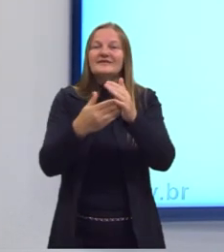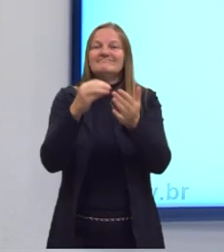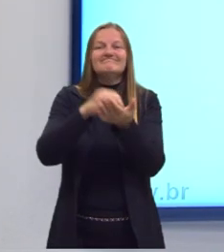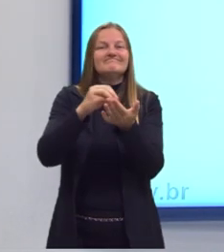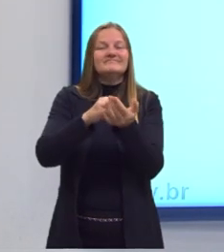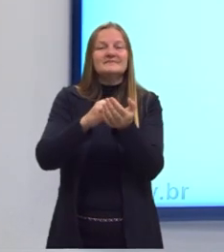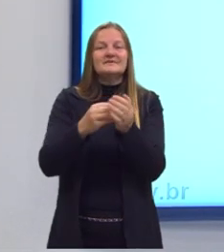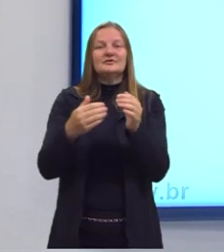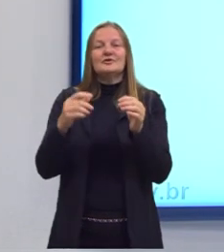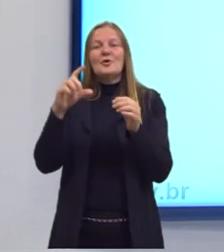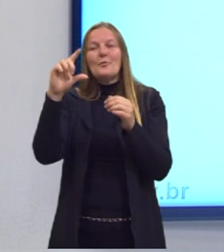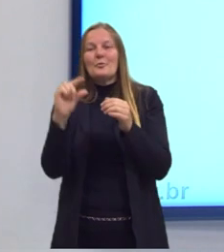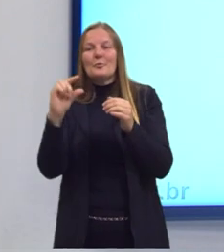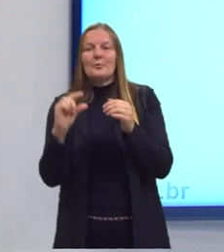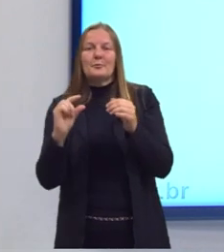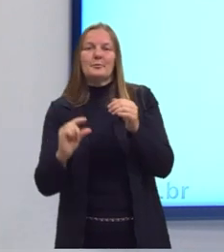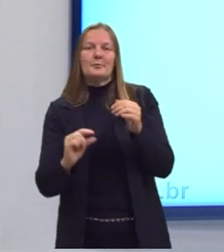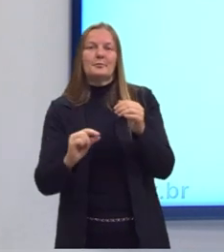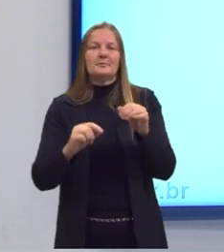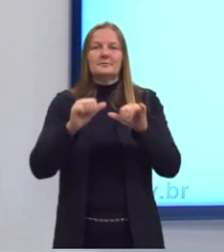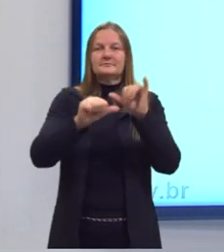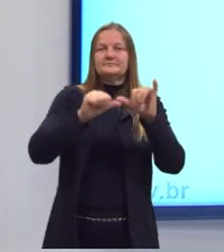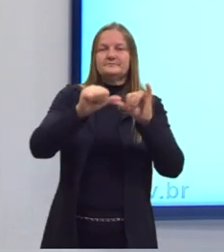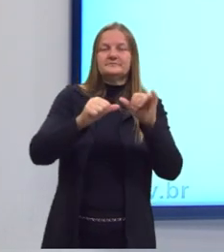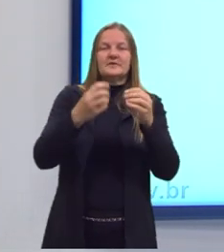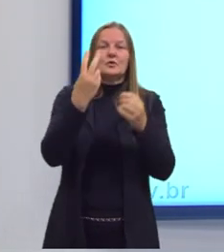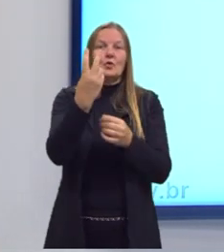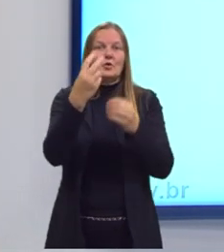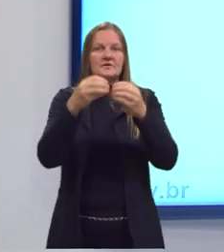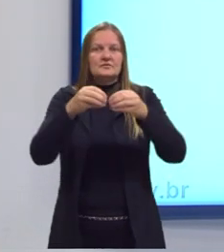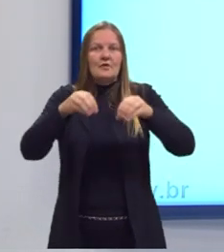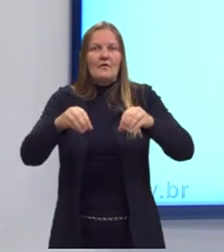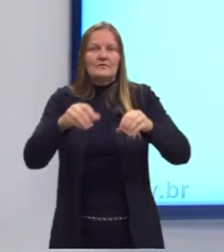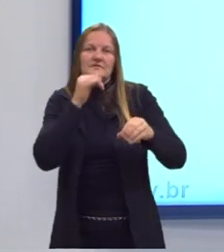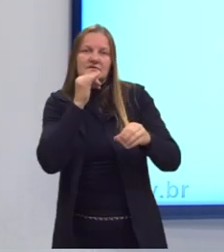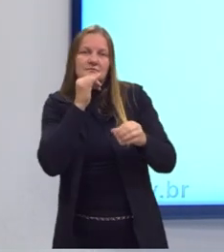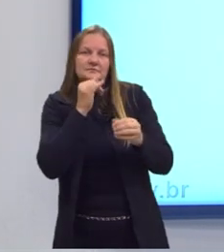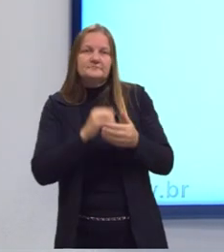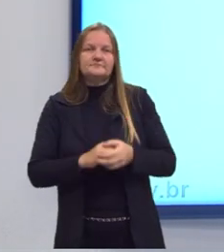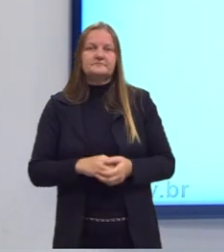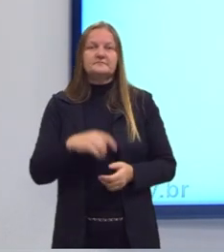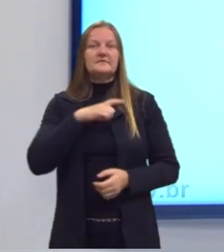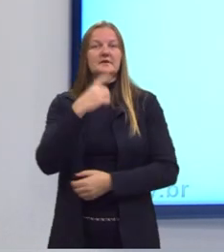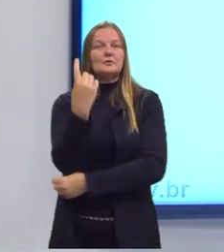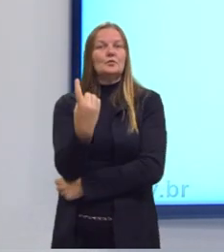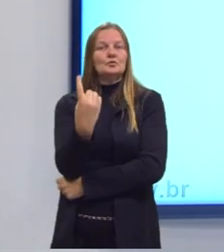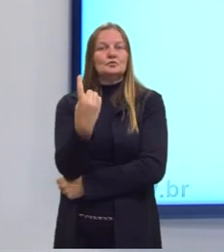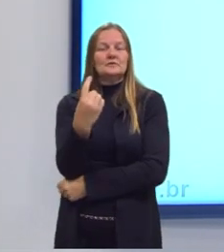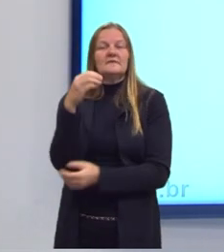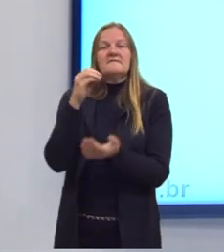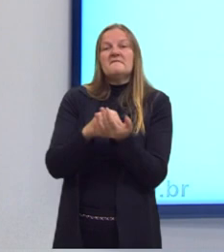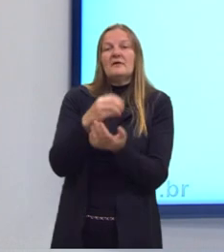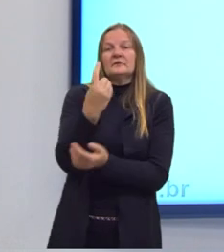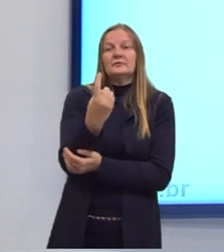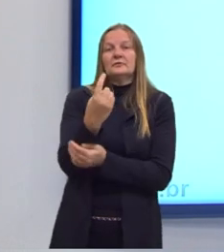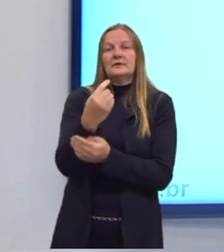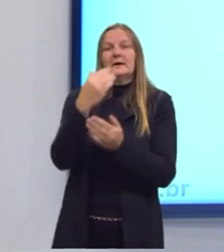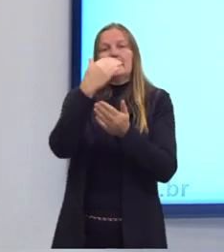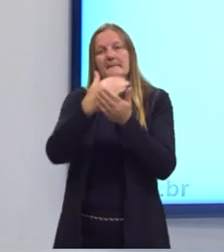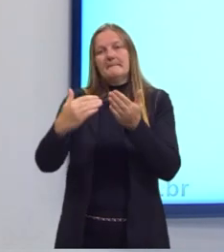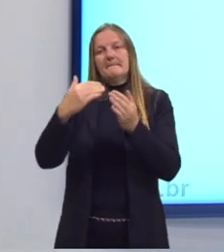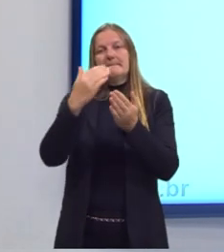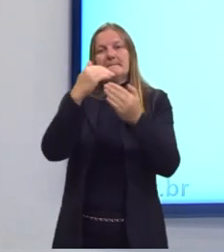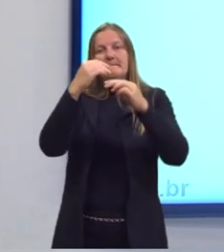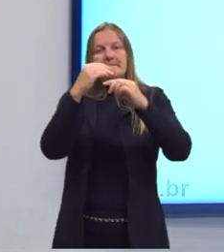dos outros reagentes. Porque se eu preciso de dois ovos para fazer o meu bolo, e eu só tenho um, o eu posso fazer? Eu